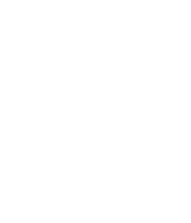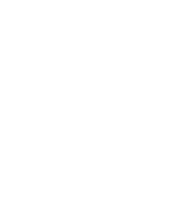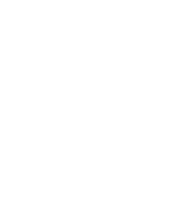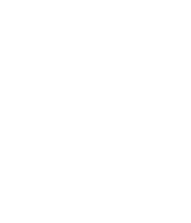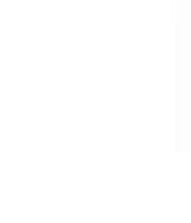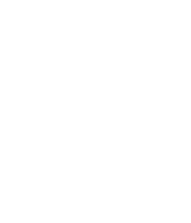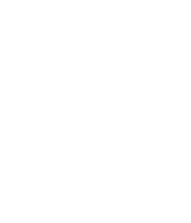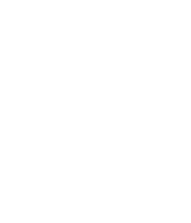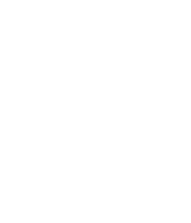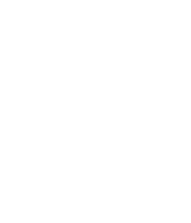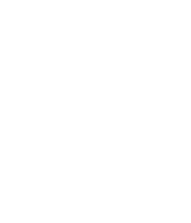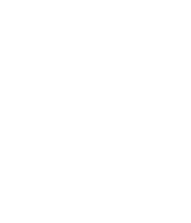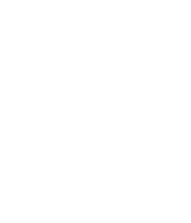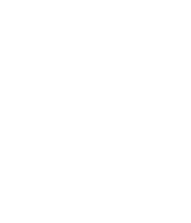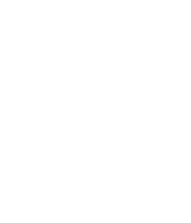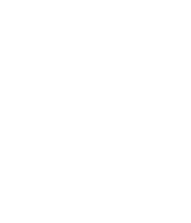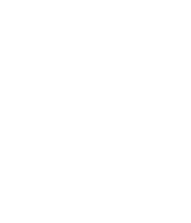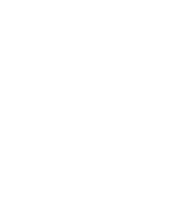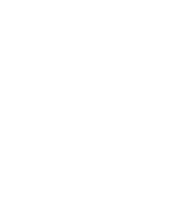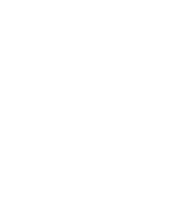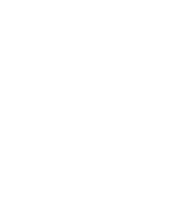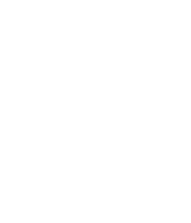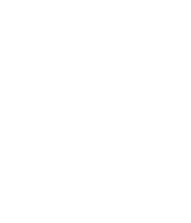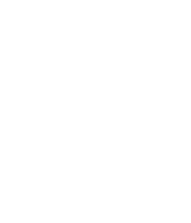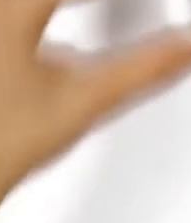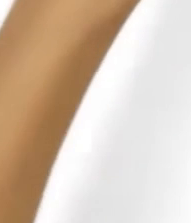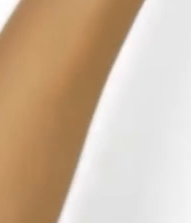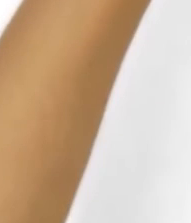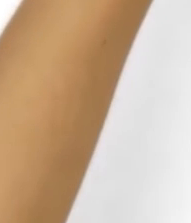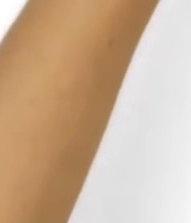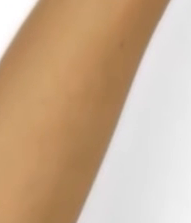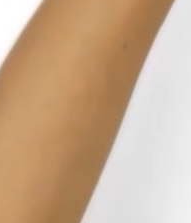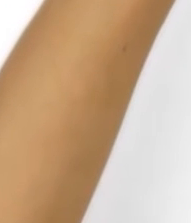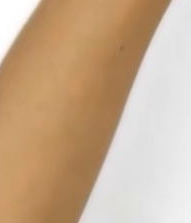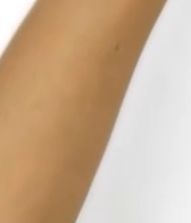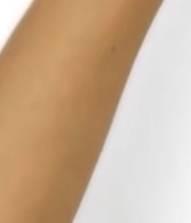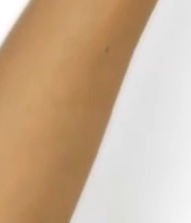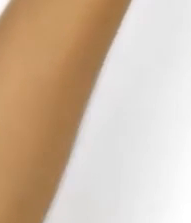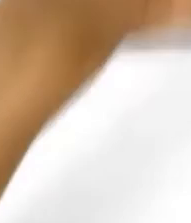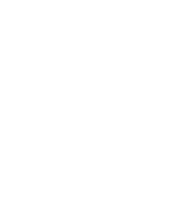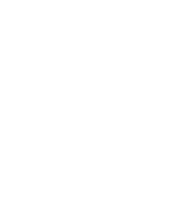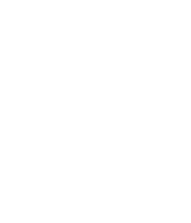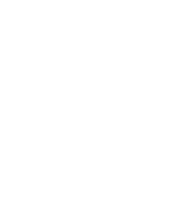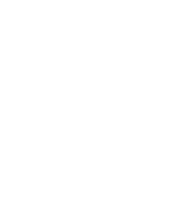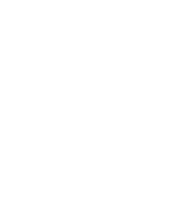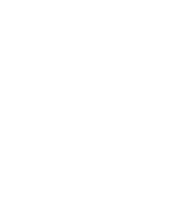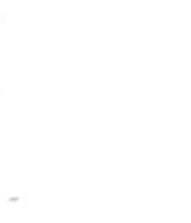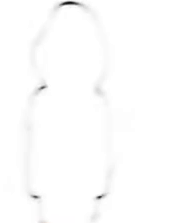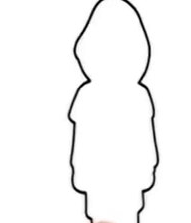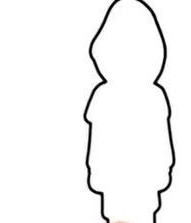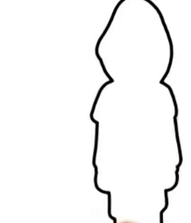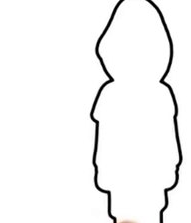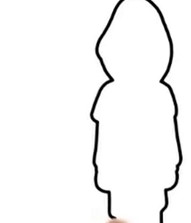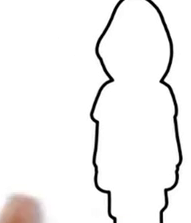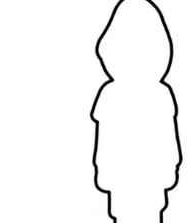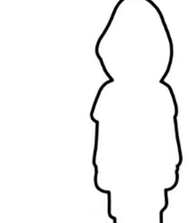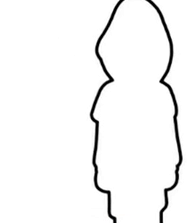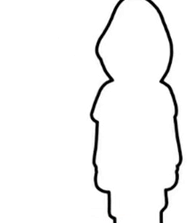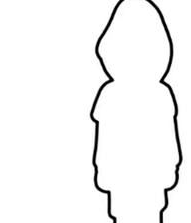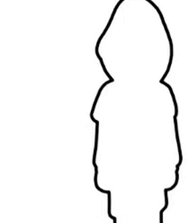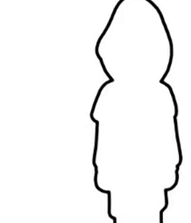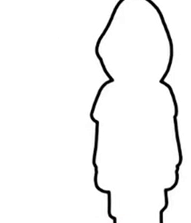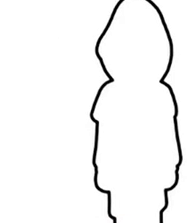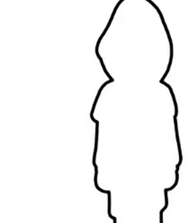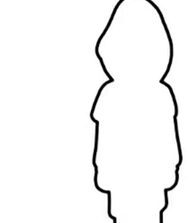o seu histórico também contava multiple interlocking plots, twists e confusões containing algo para todo mundo do